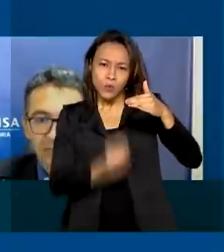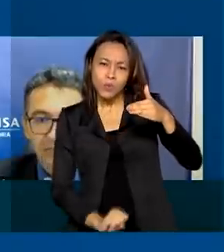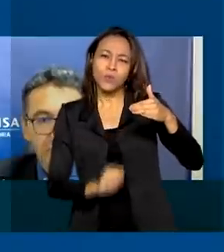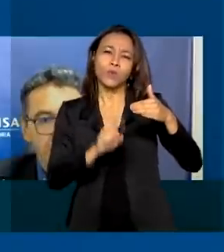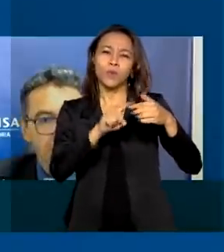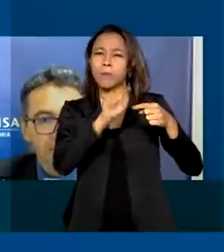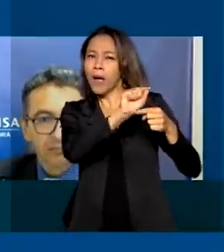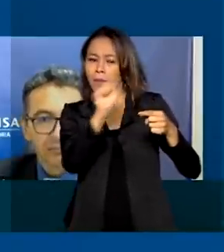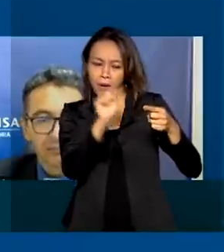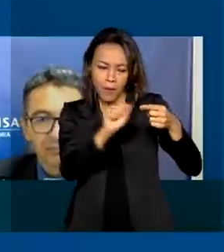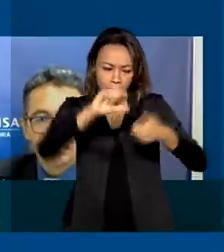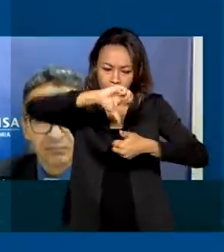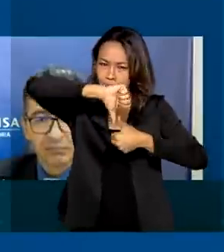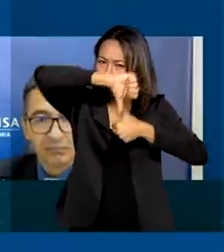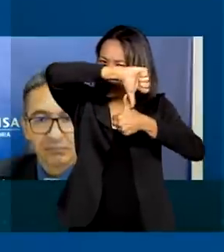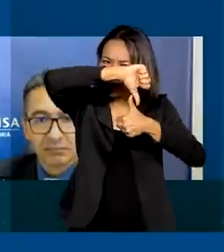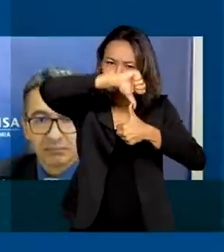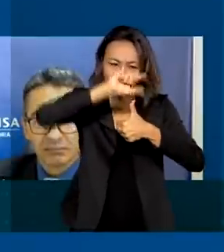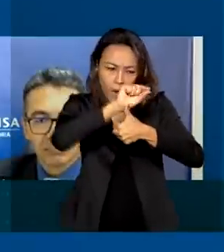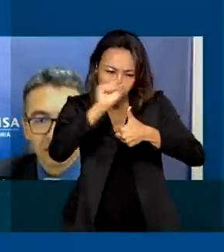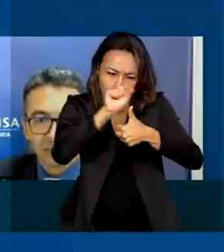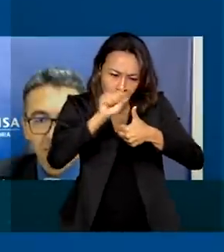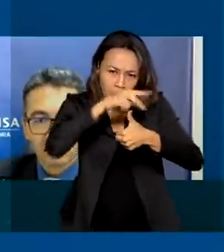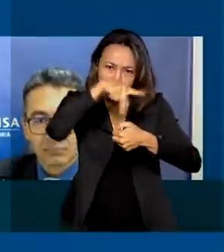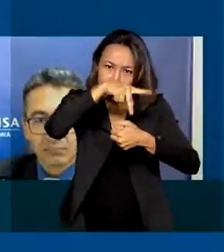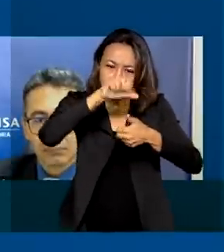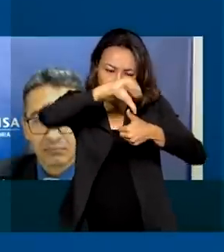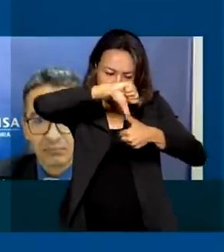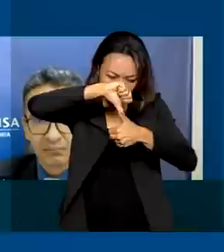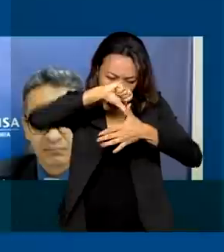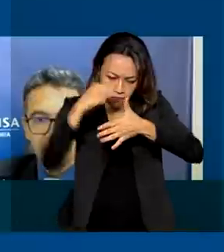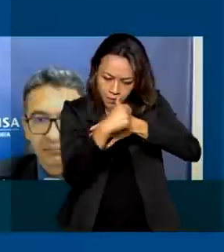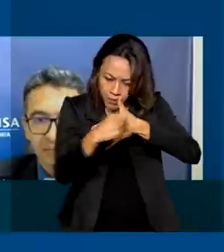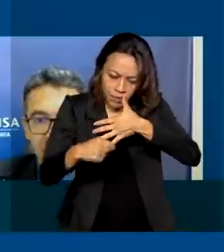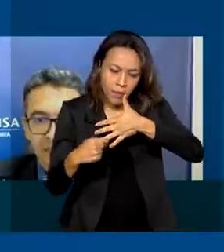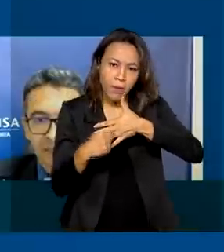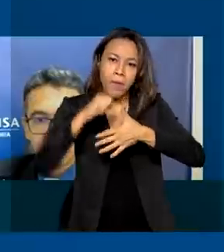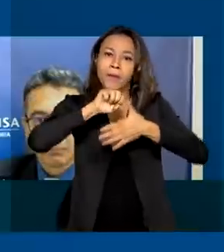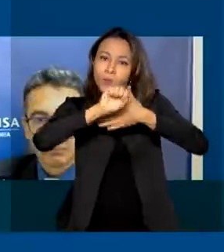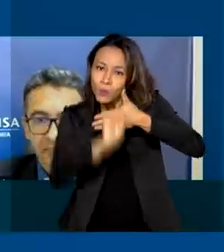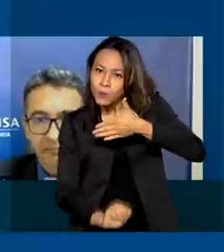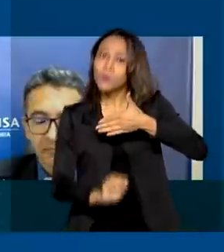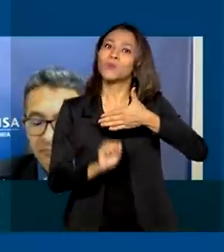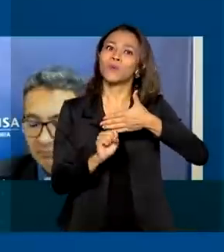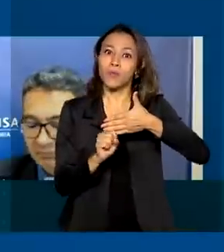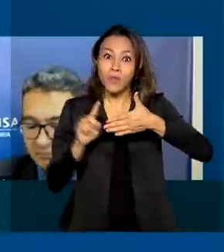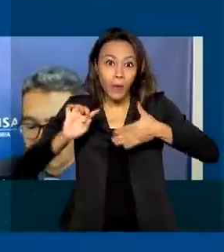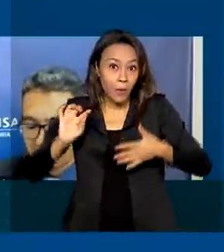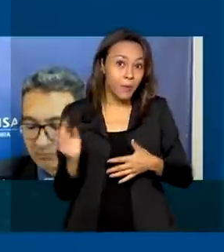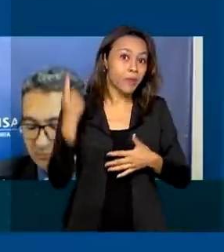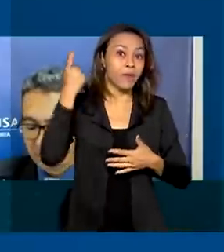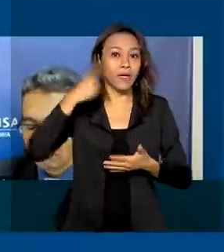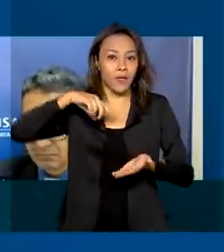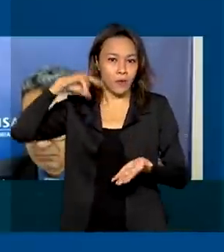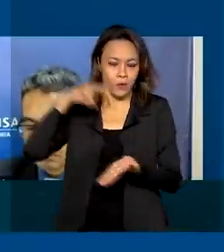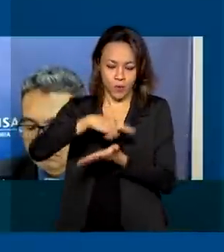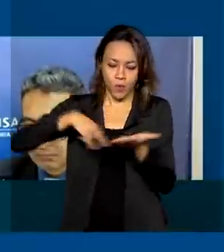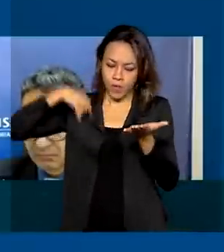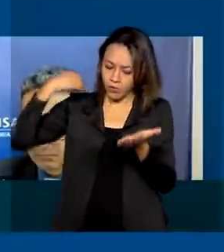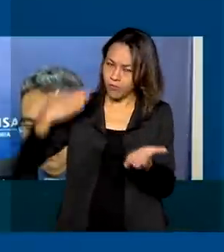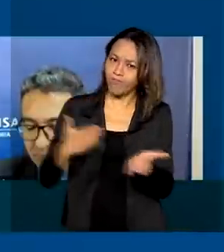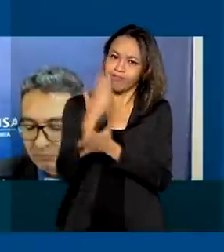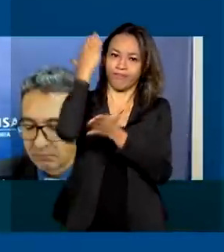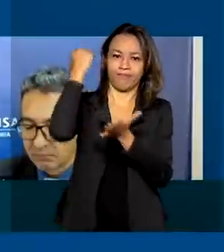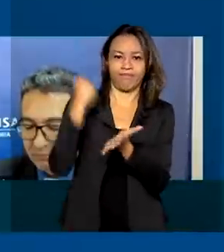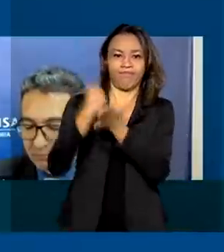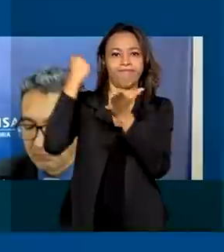países da América Central, nossos países vizinhos aqui na América do Sul. É o primeiro registro de uso amplo,